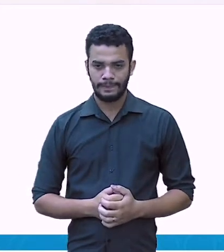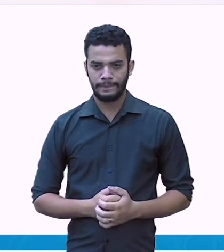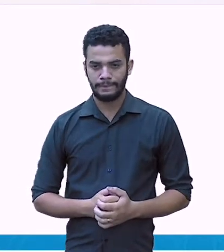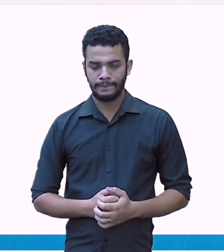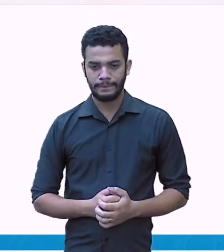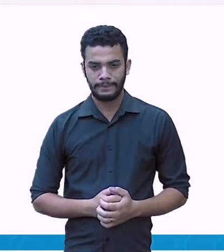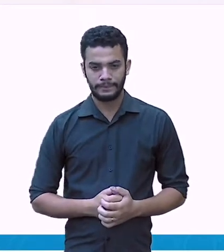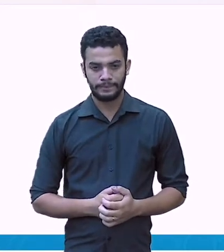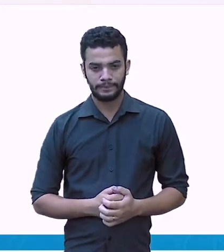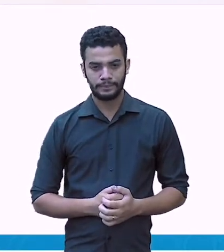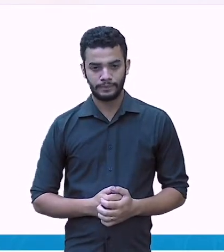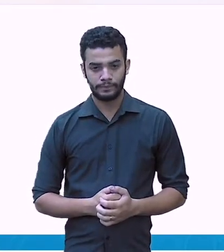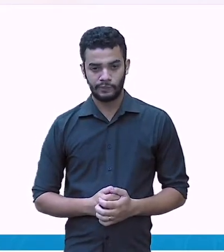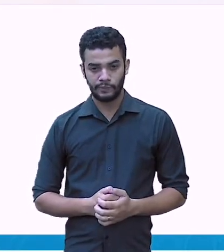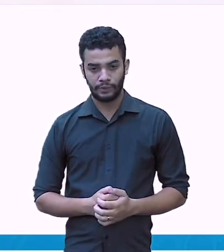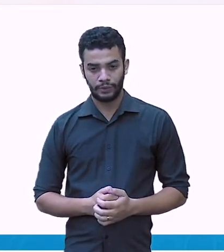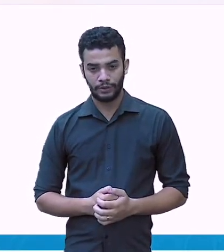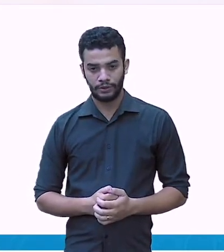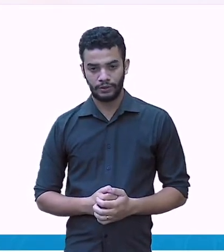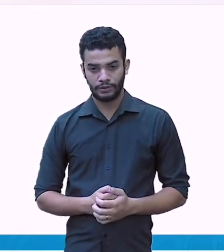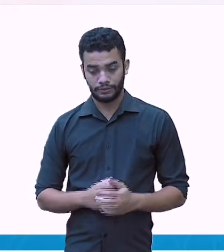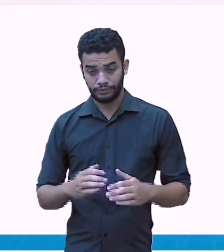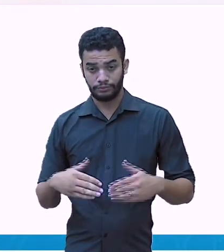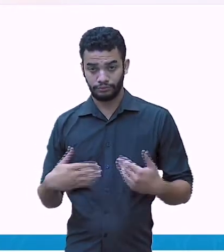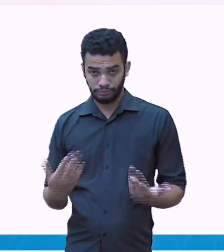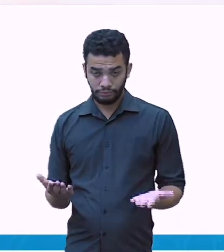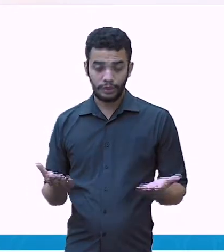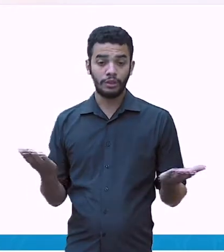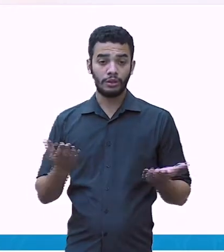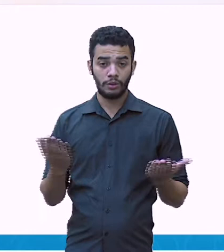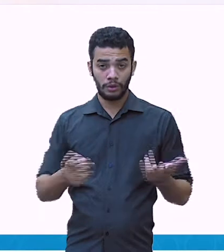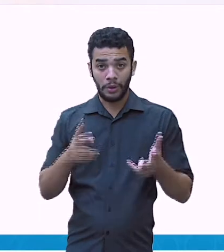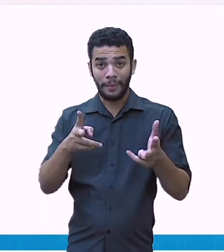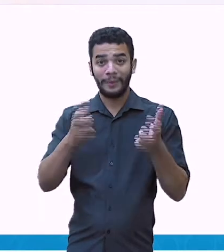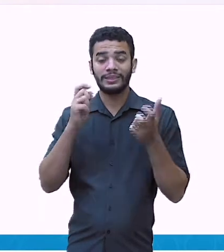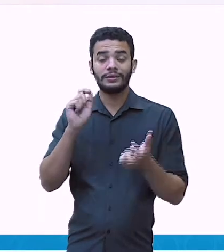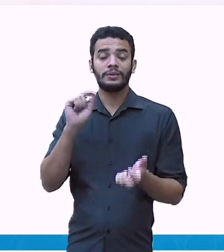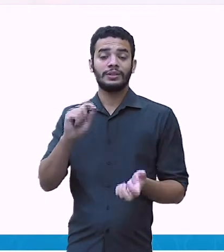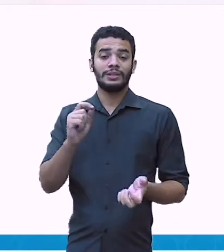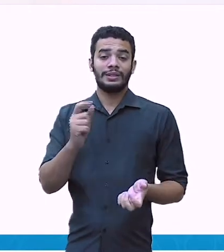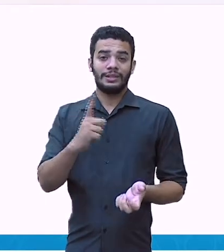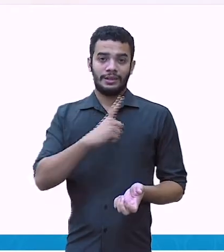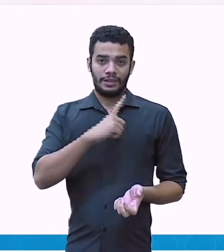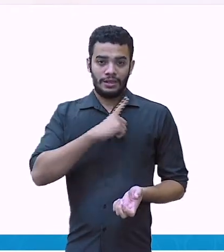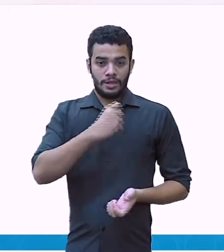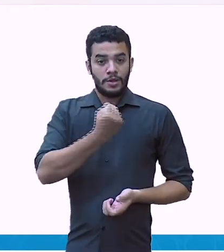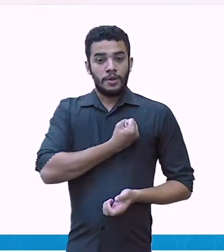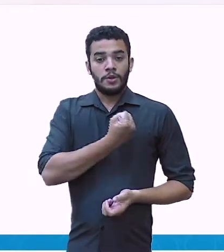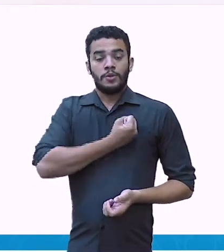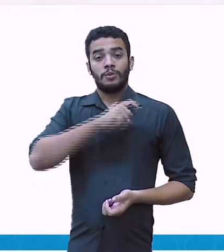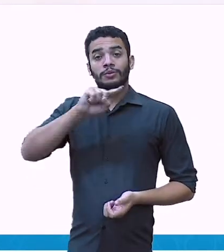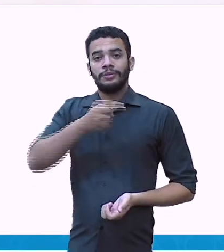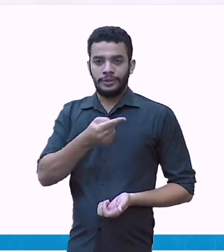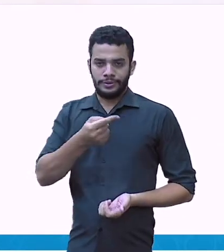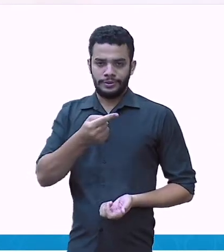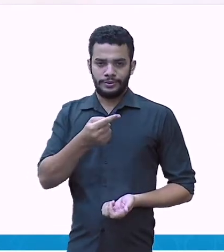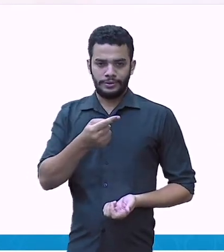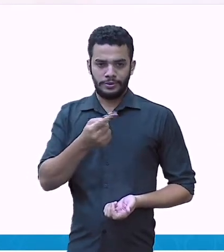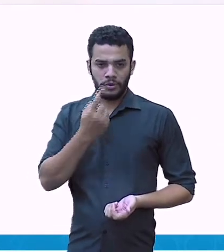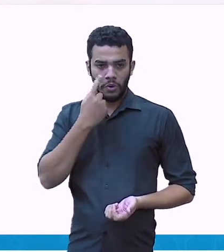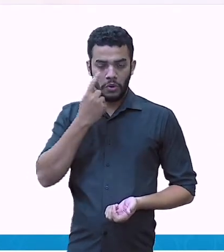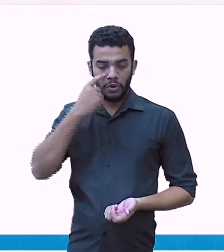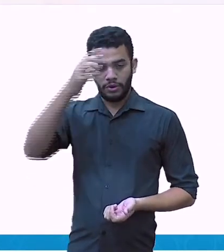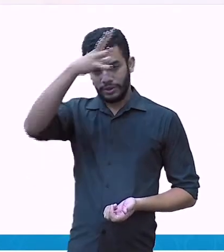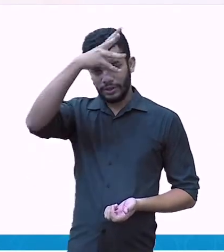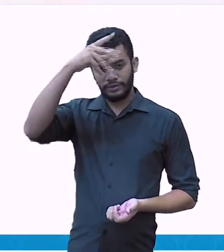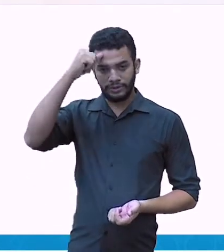Então, aqui eu tenho, aqui eu já estou usando os números decimais. Olha bem, eu tenho três, quanto custa esse